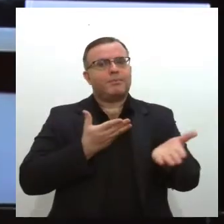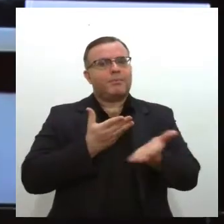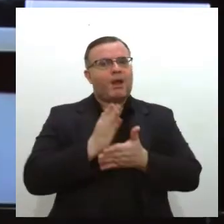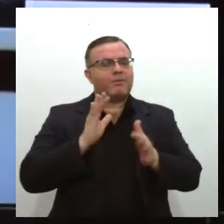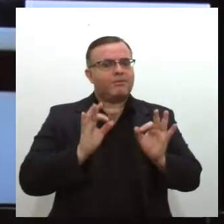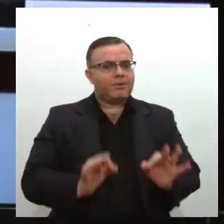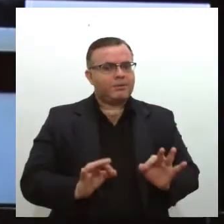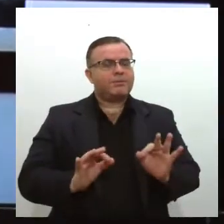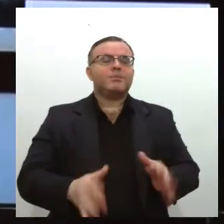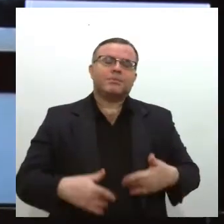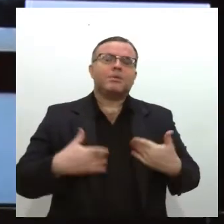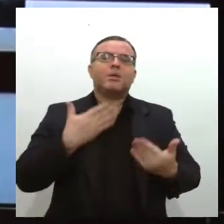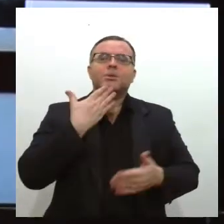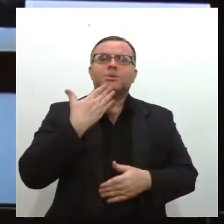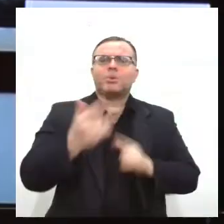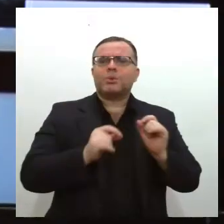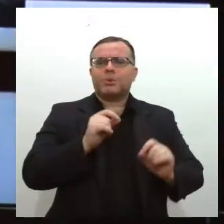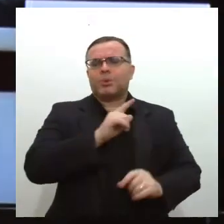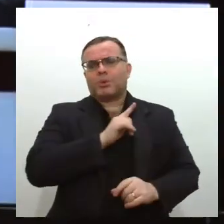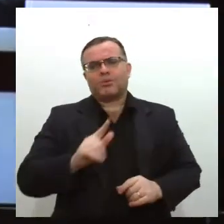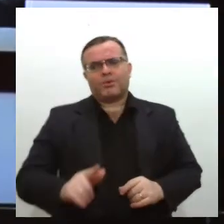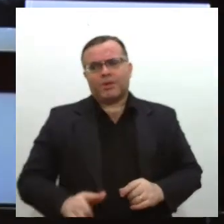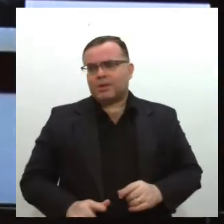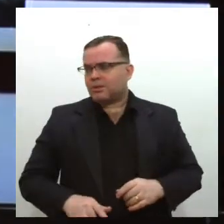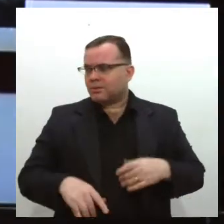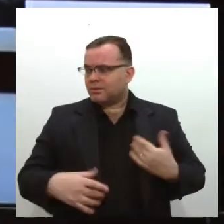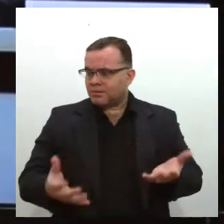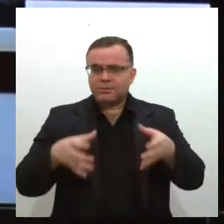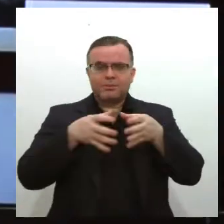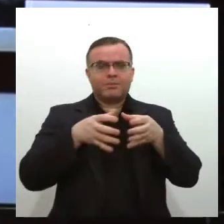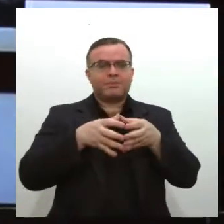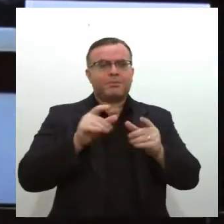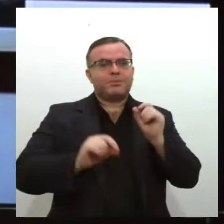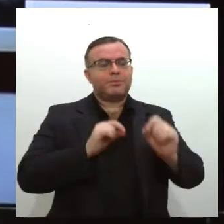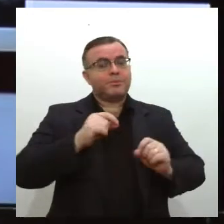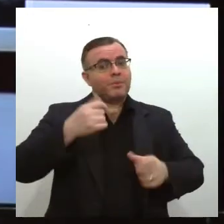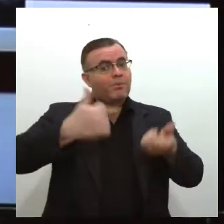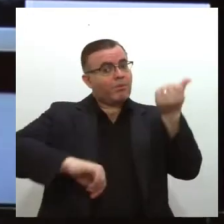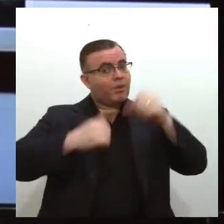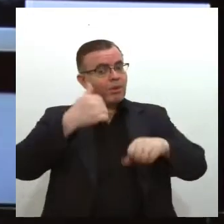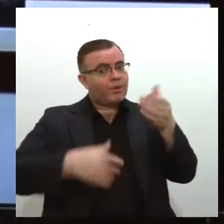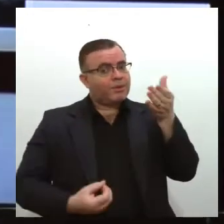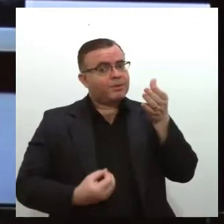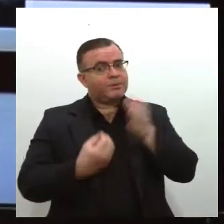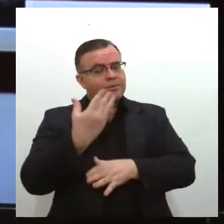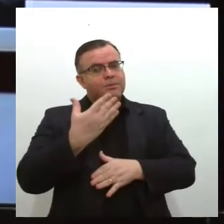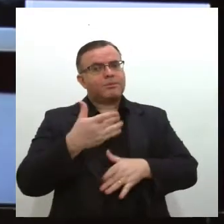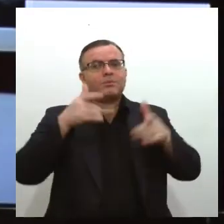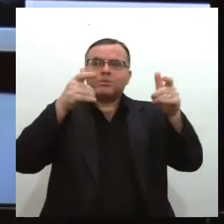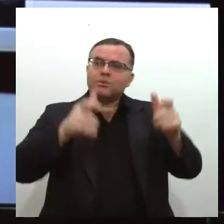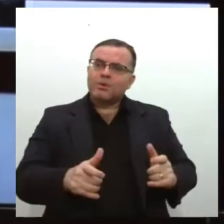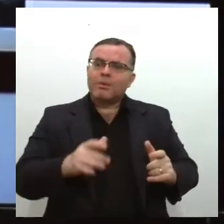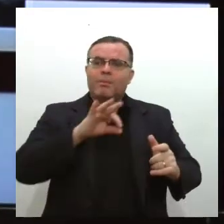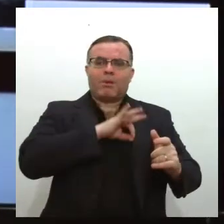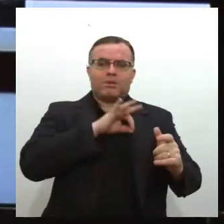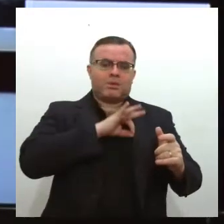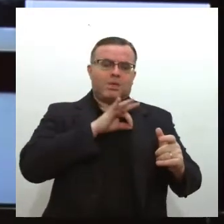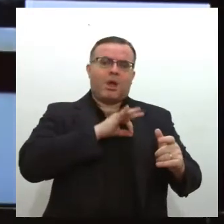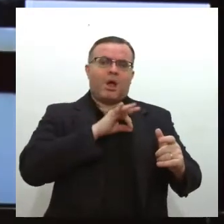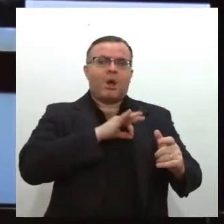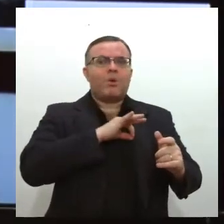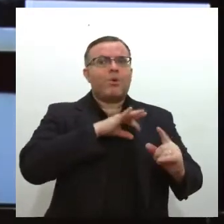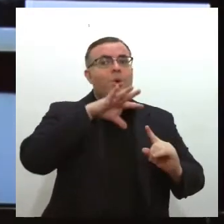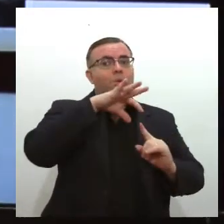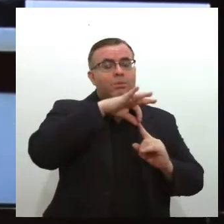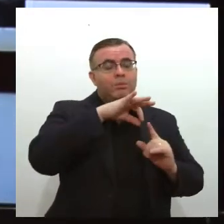Elas solicitam ao governo e aos órgãos competentes a viabilização da construção de um posto policial no povoado Ilha, Itabaianinha,